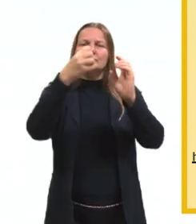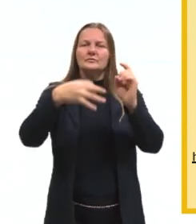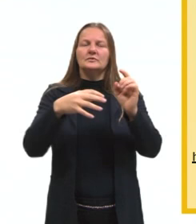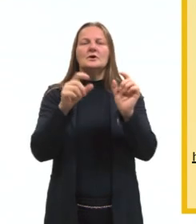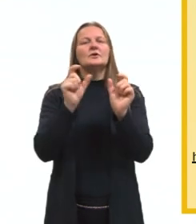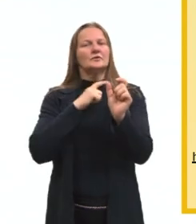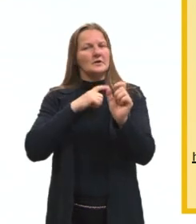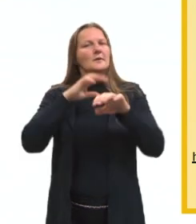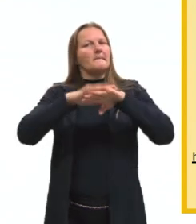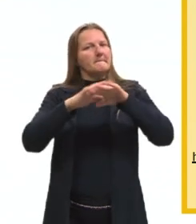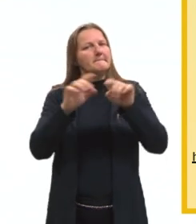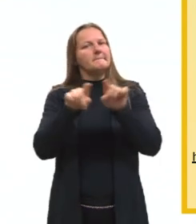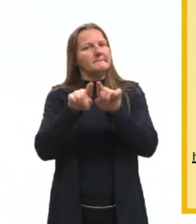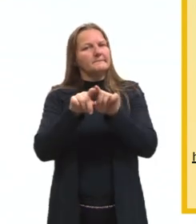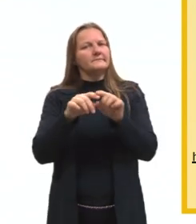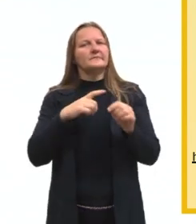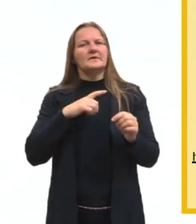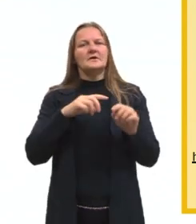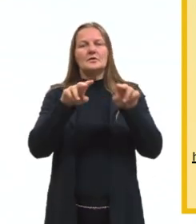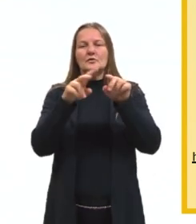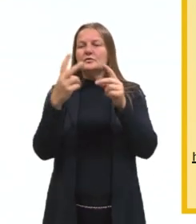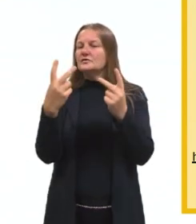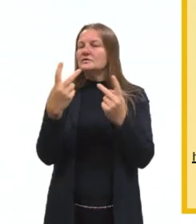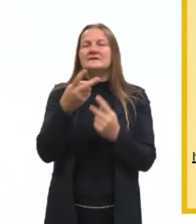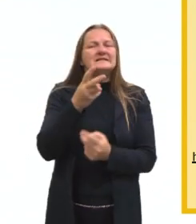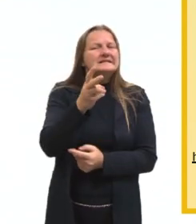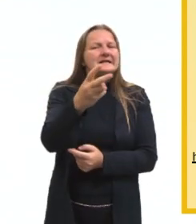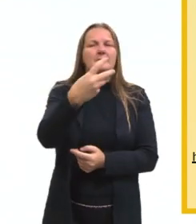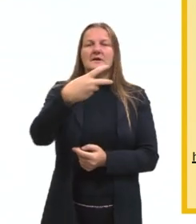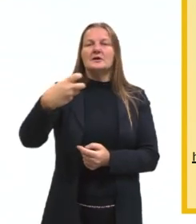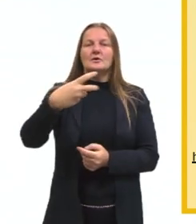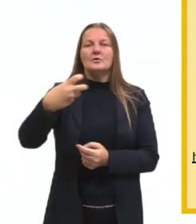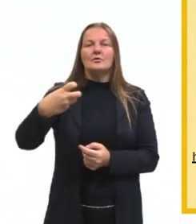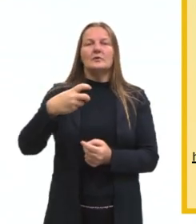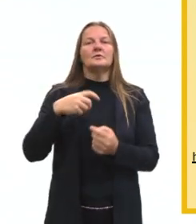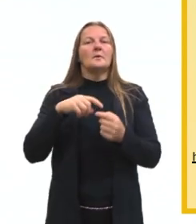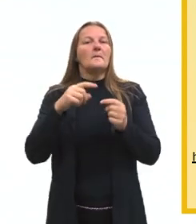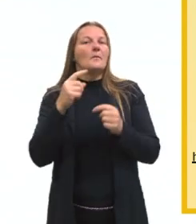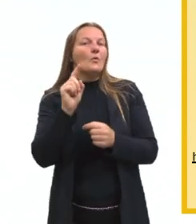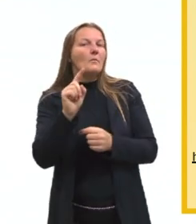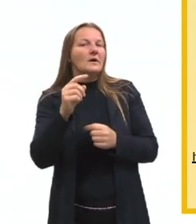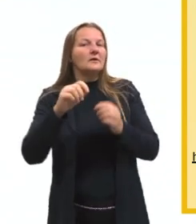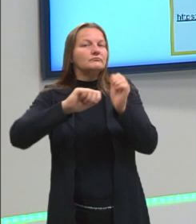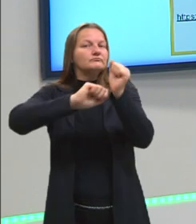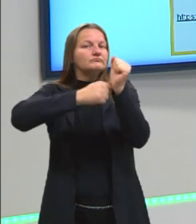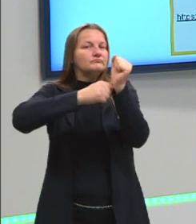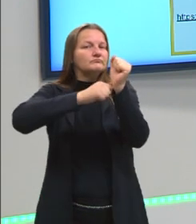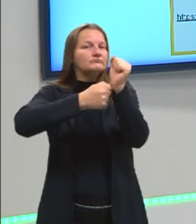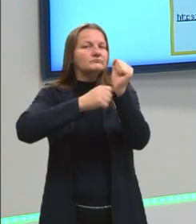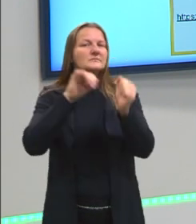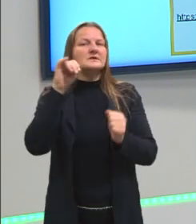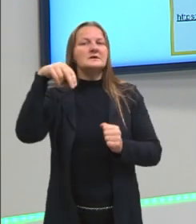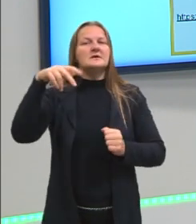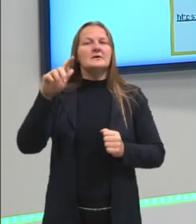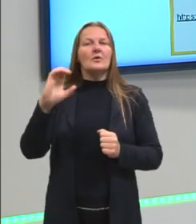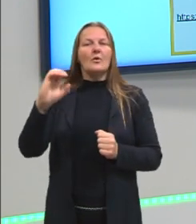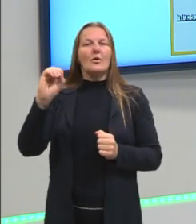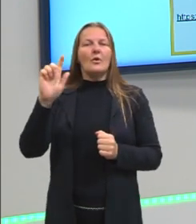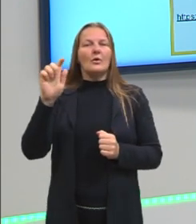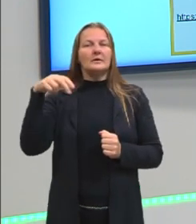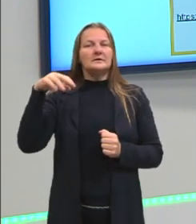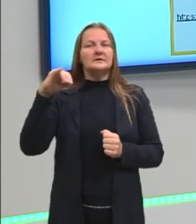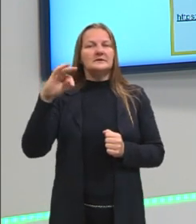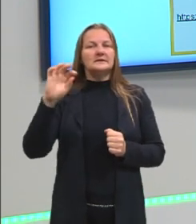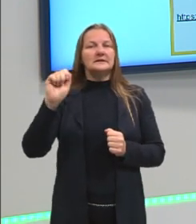matemática que possui uma igualdade e, pelo menos, uma incógnita. Então, gravem o seguinte.